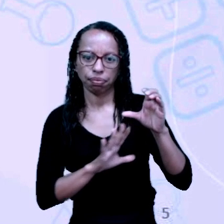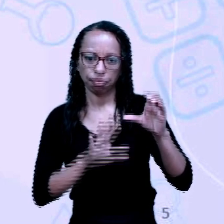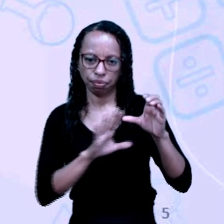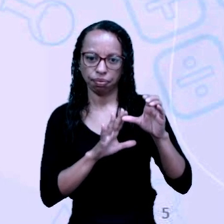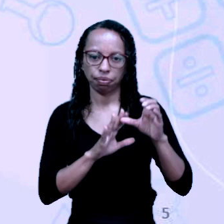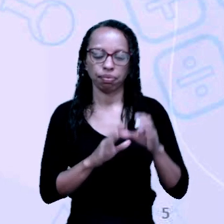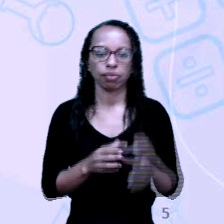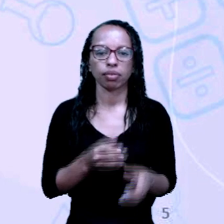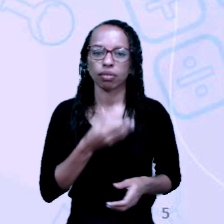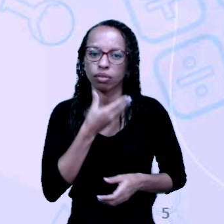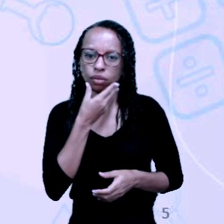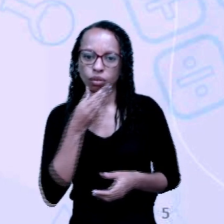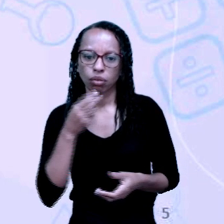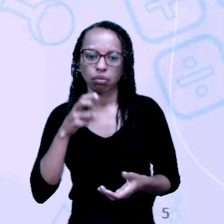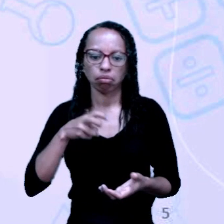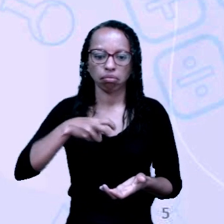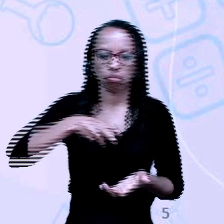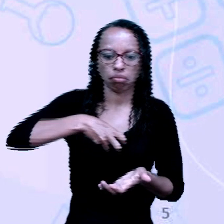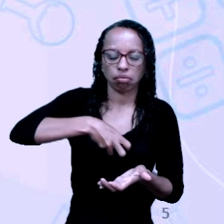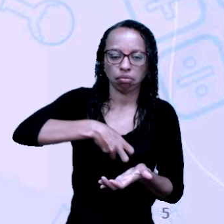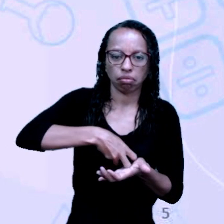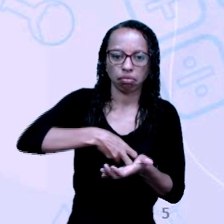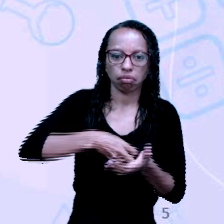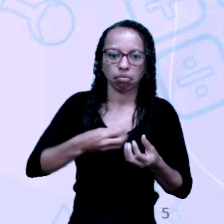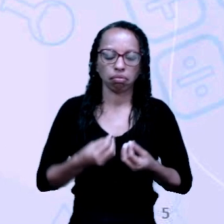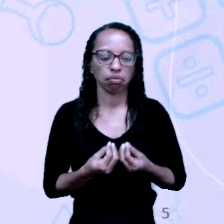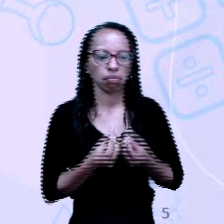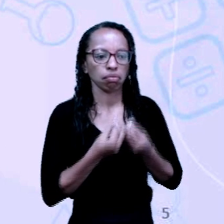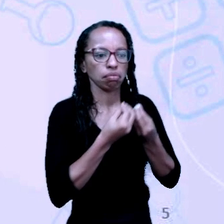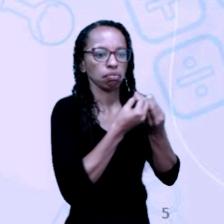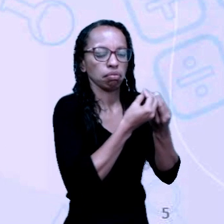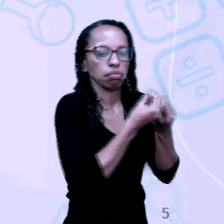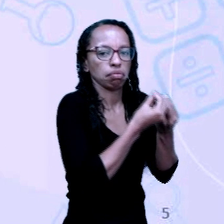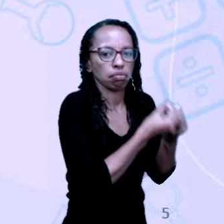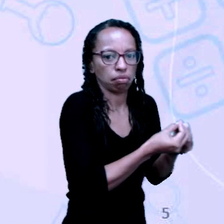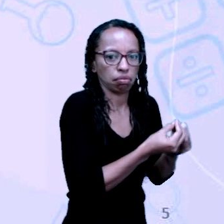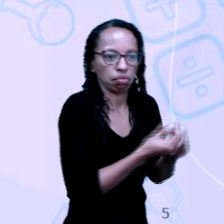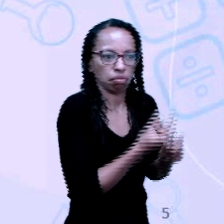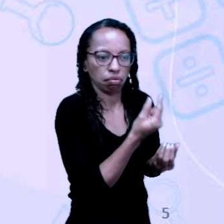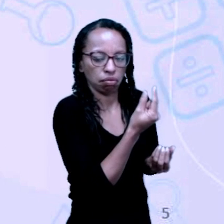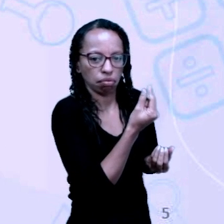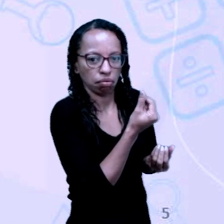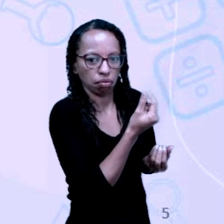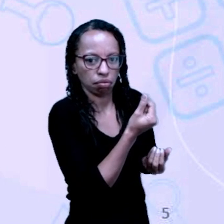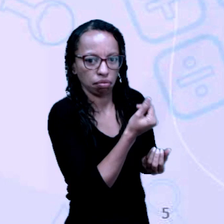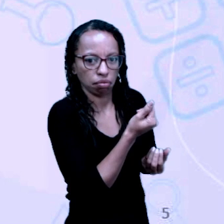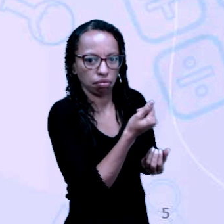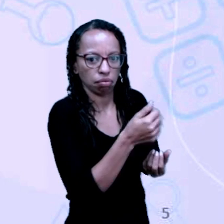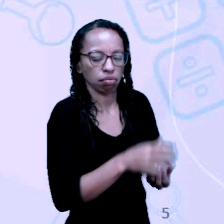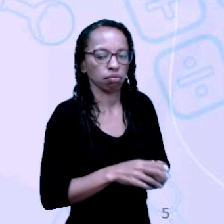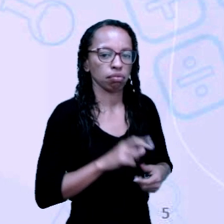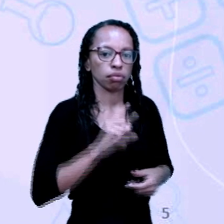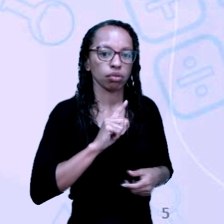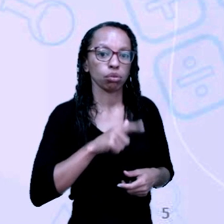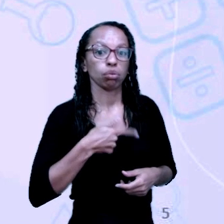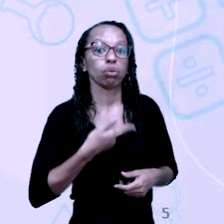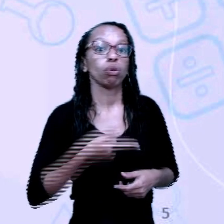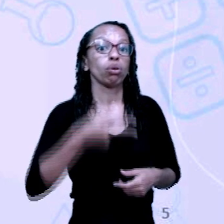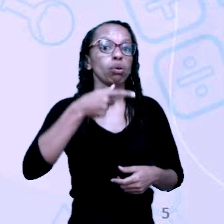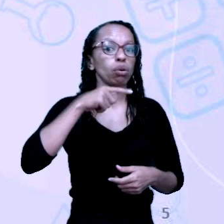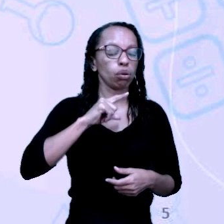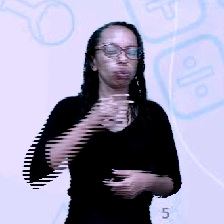uma bolsa de dinheiro, para um outro homem que está em pé recebendo essa bolsa. Observem que no